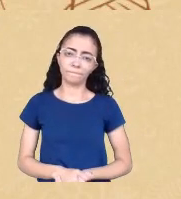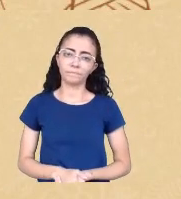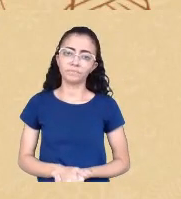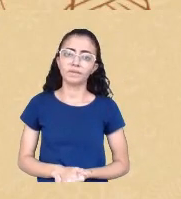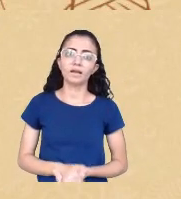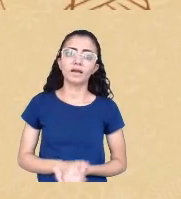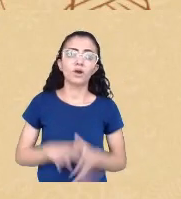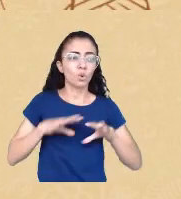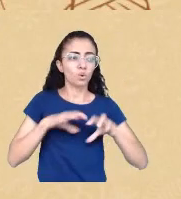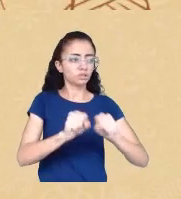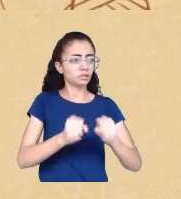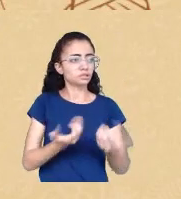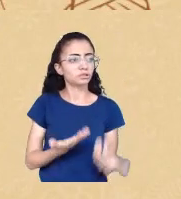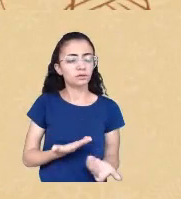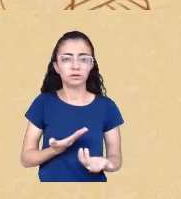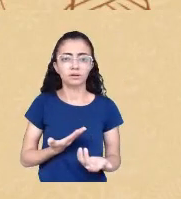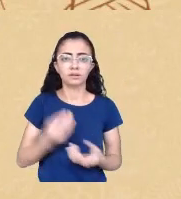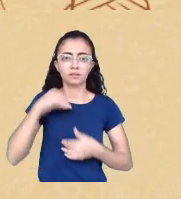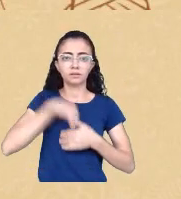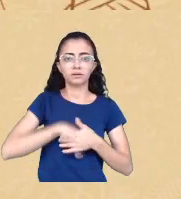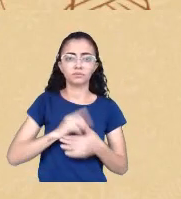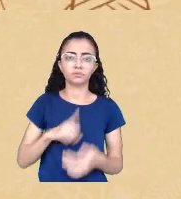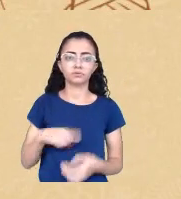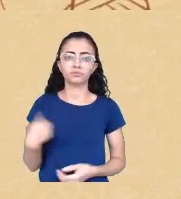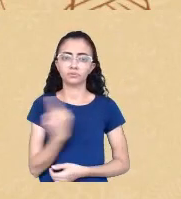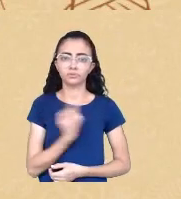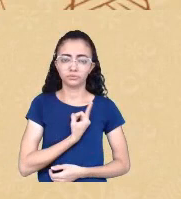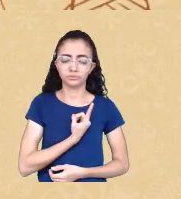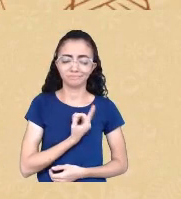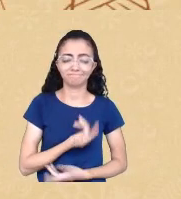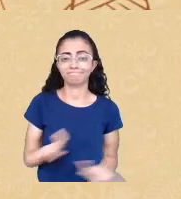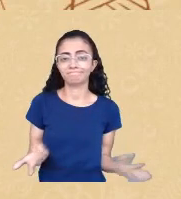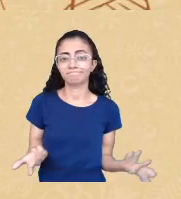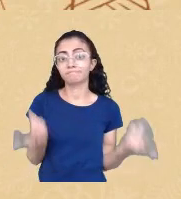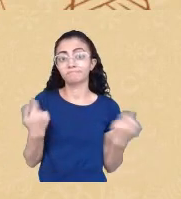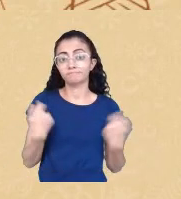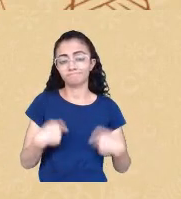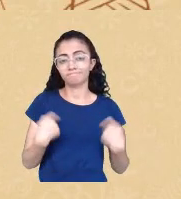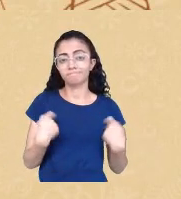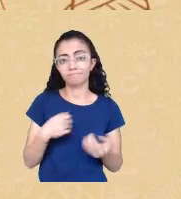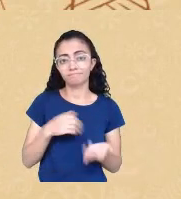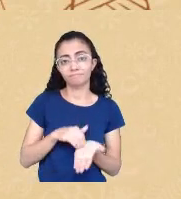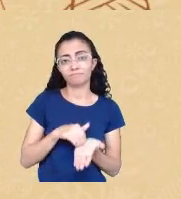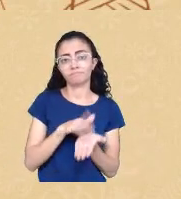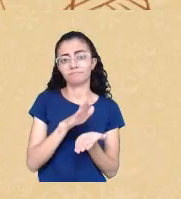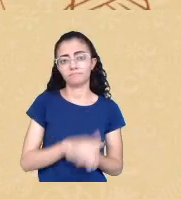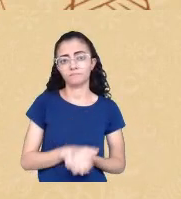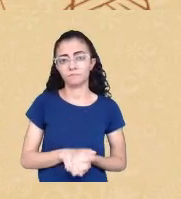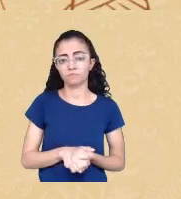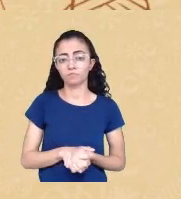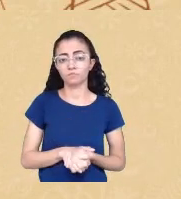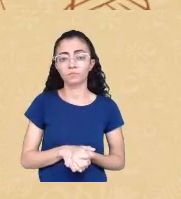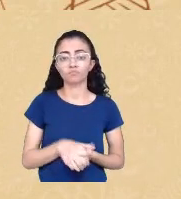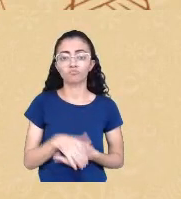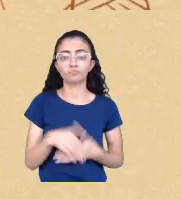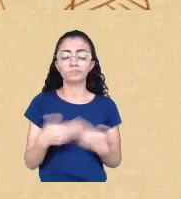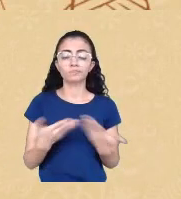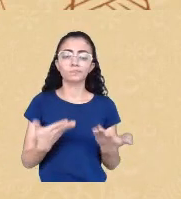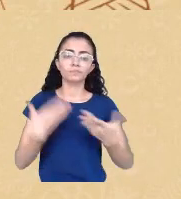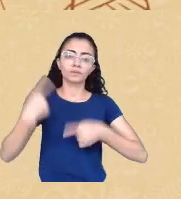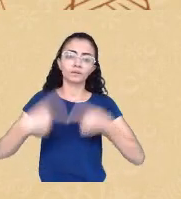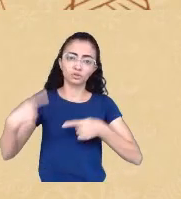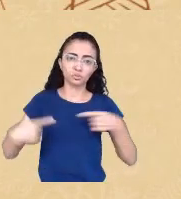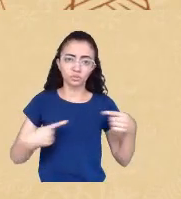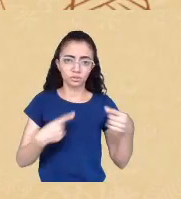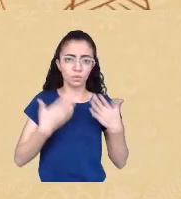sexista de dentro de nós é preciso essa não é uma discussão tranquila